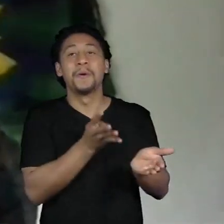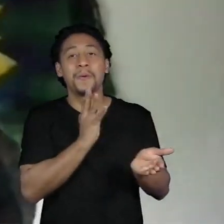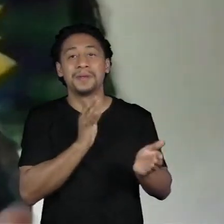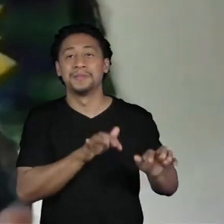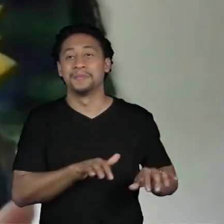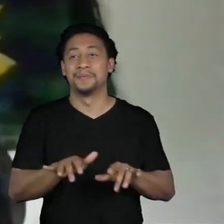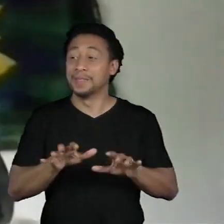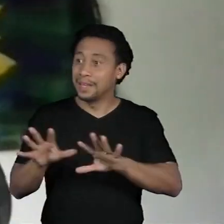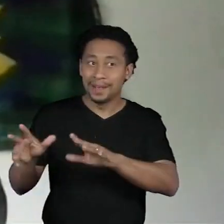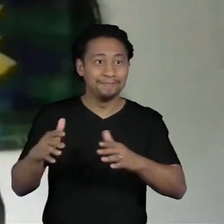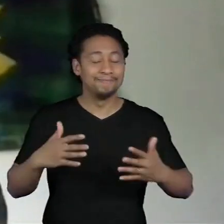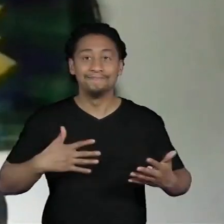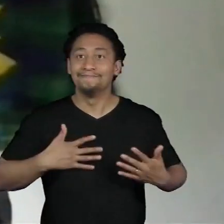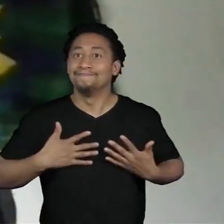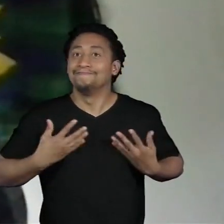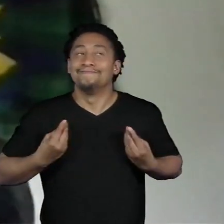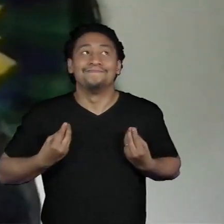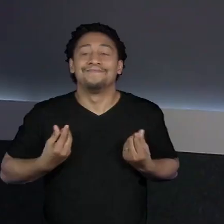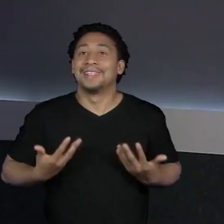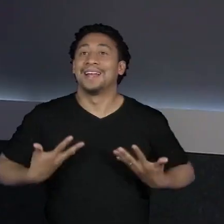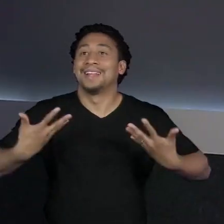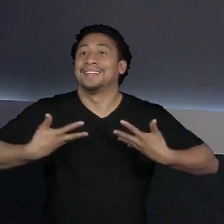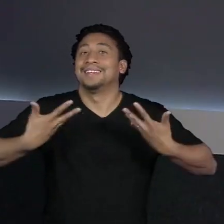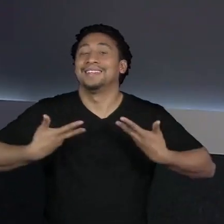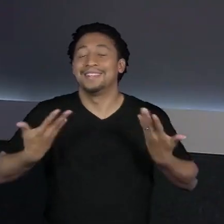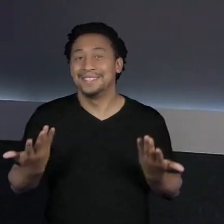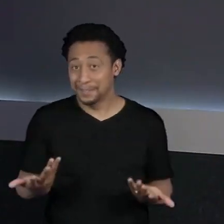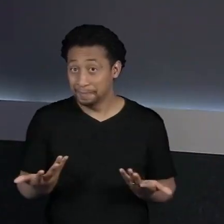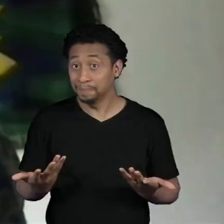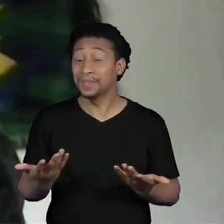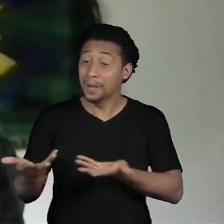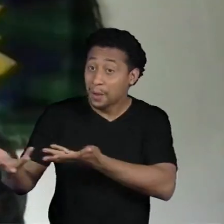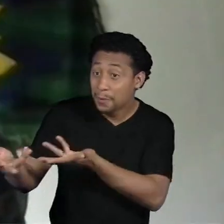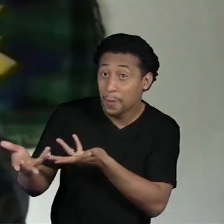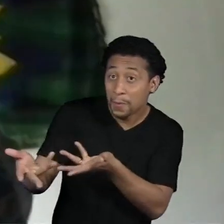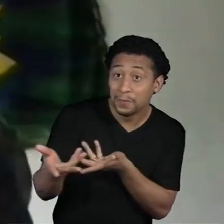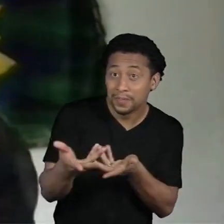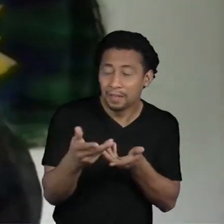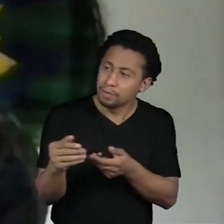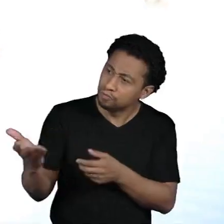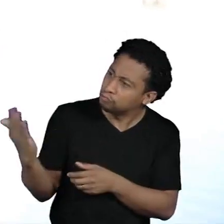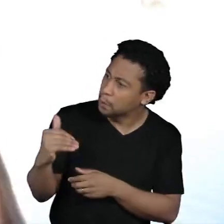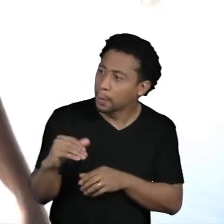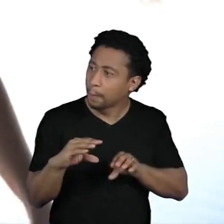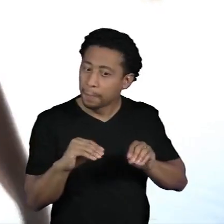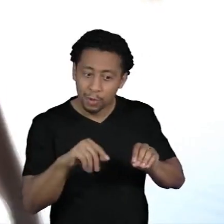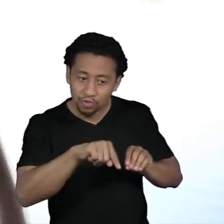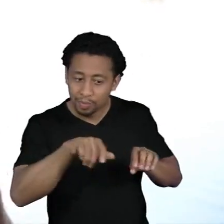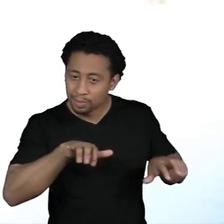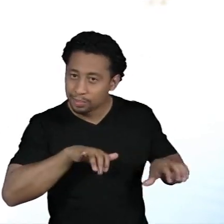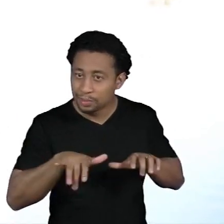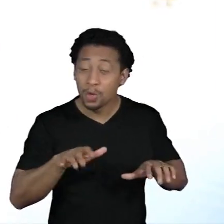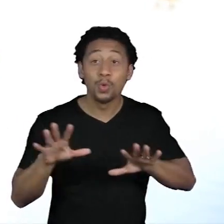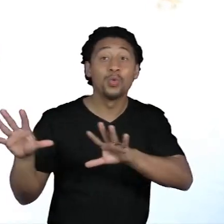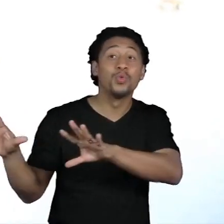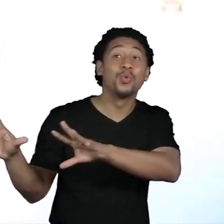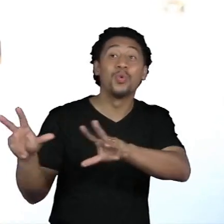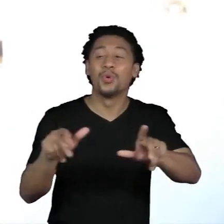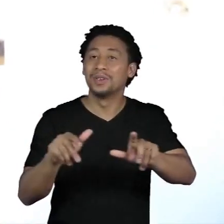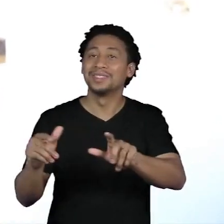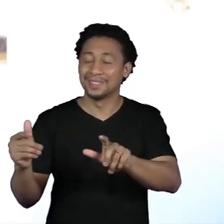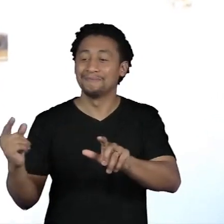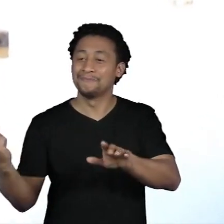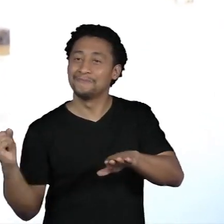uma alegria as crianças vendo aquilo e quando eu convidava para eles tocarem no piano porque todos tiveram a oportunidade de